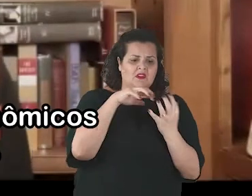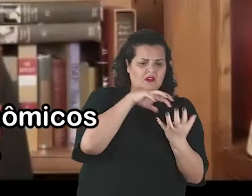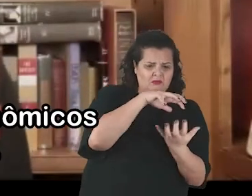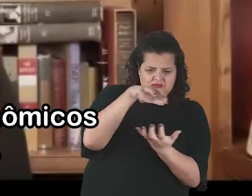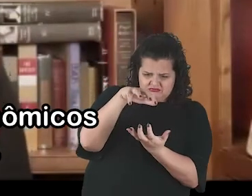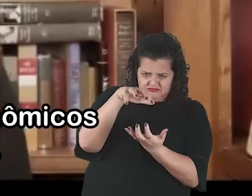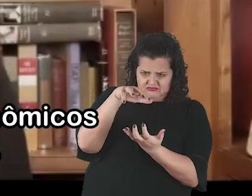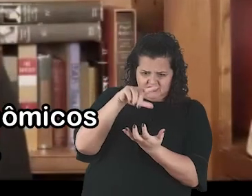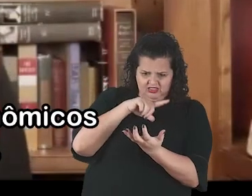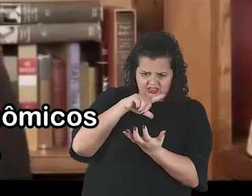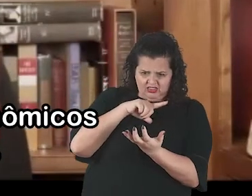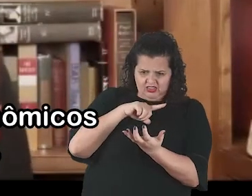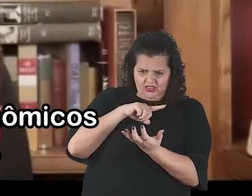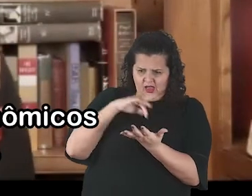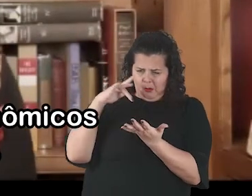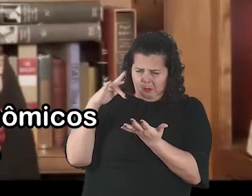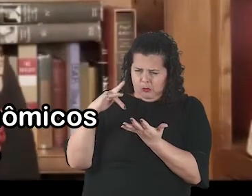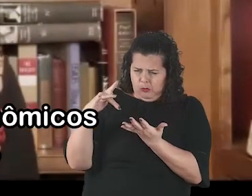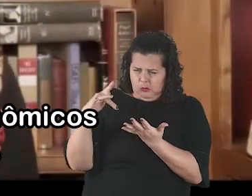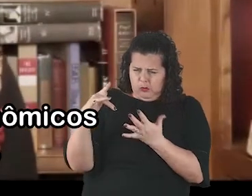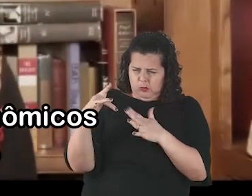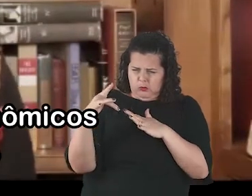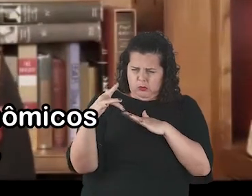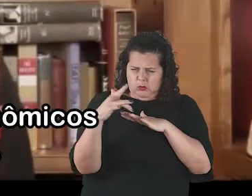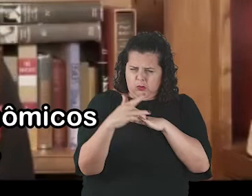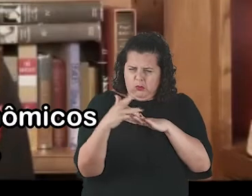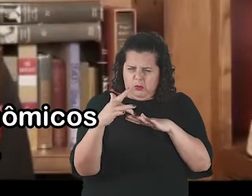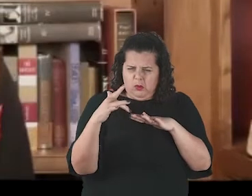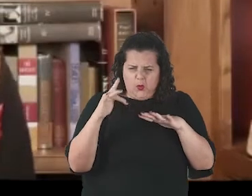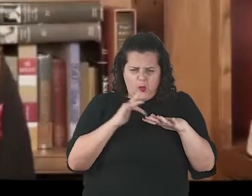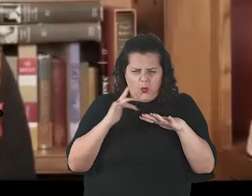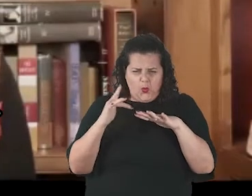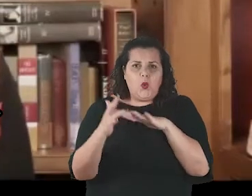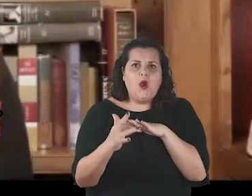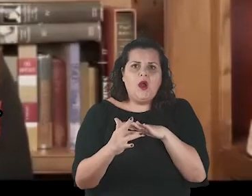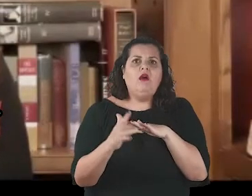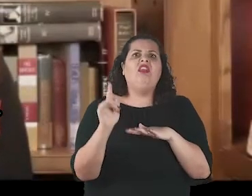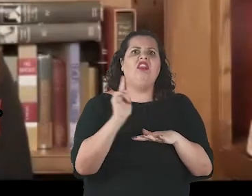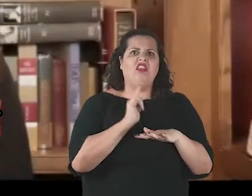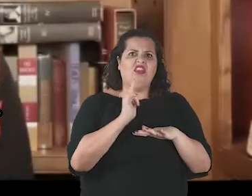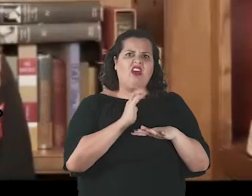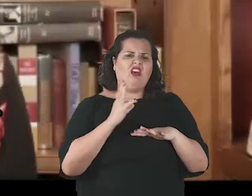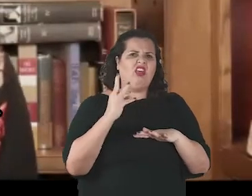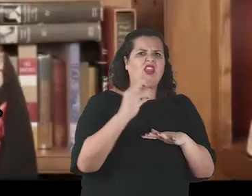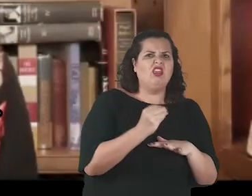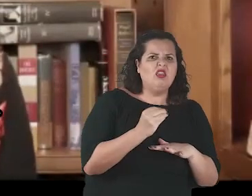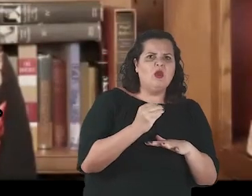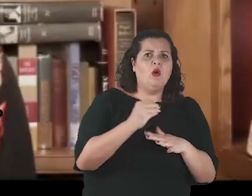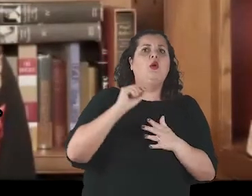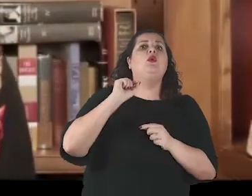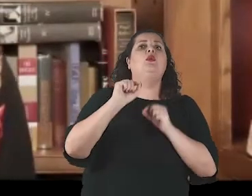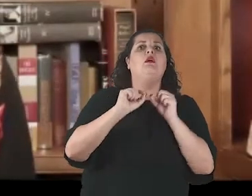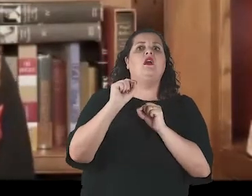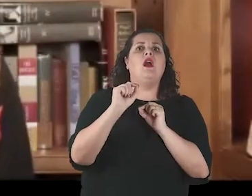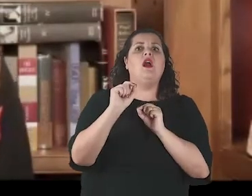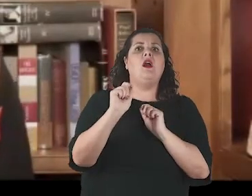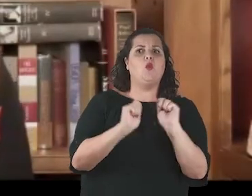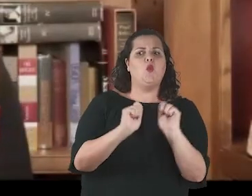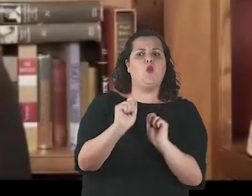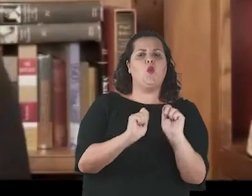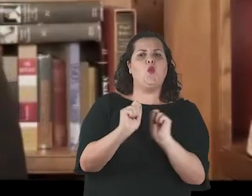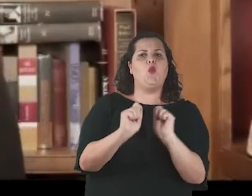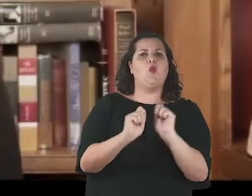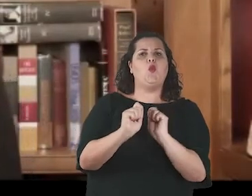de acordo com os imperativos econômicos do capitalismo de vigilância, com o objetivo de maximizar o